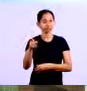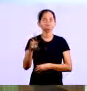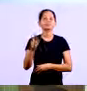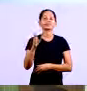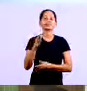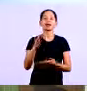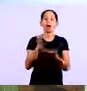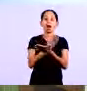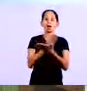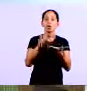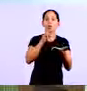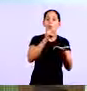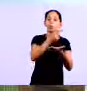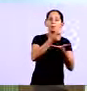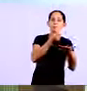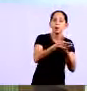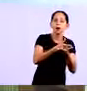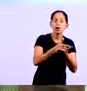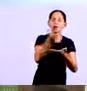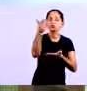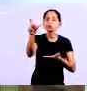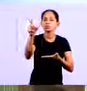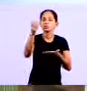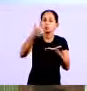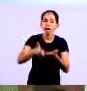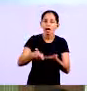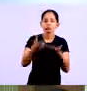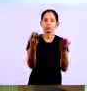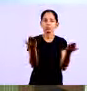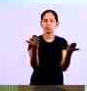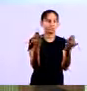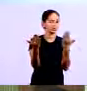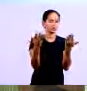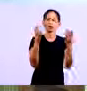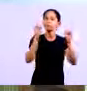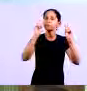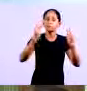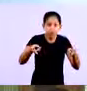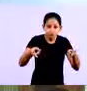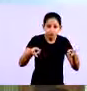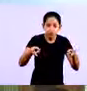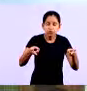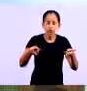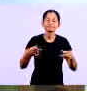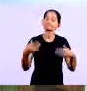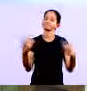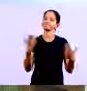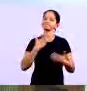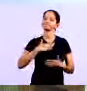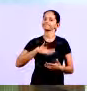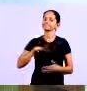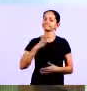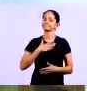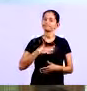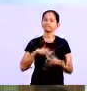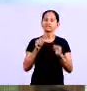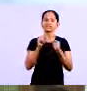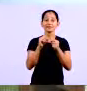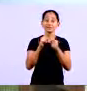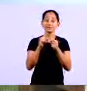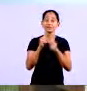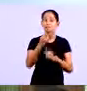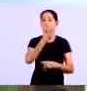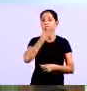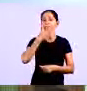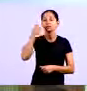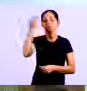principalmente de pagamento duplo de notas e coisas assim que dá grandes desfalques em empresas e se você for um financeiro e trabalha para alguém faça porque na hora de prestar